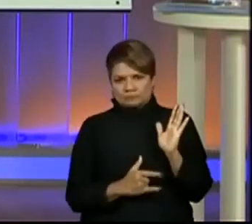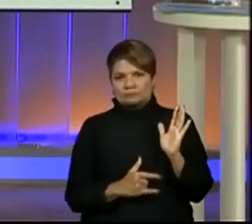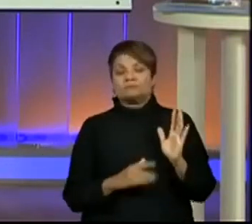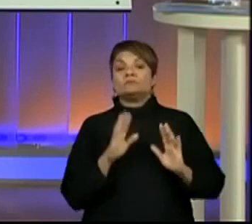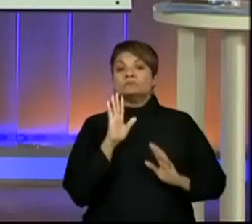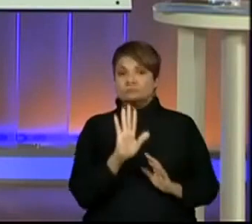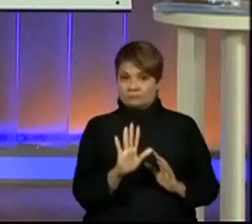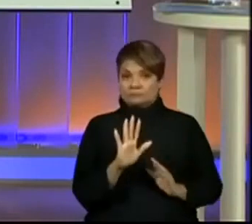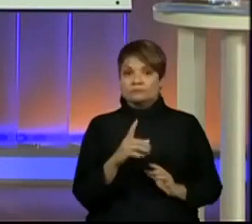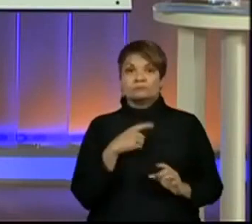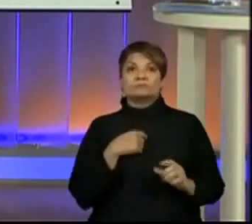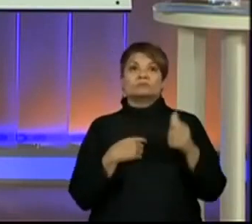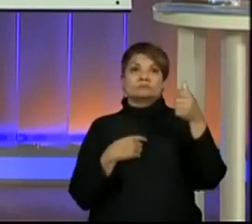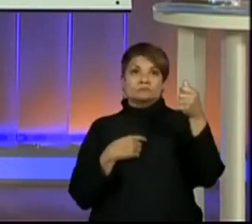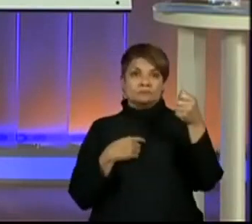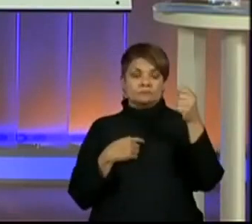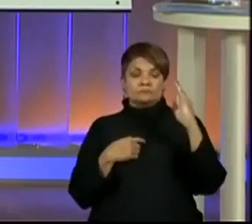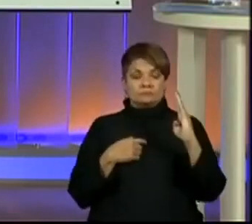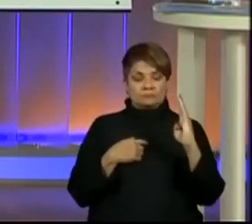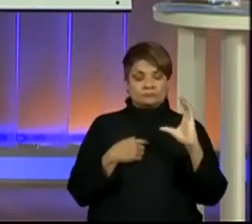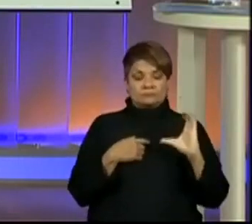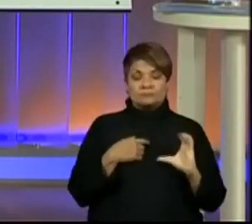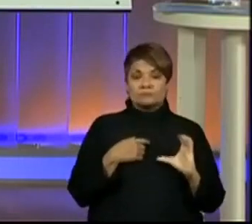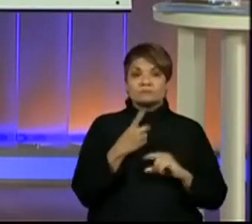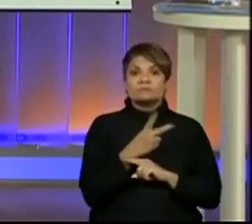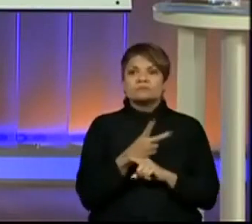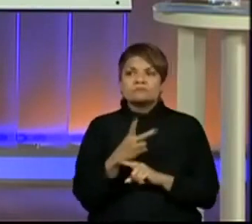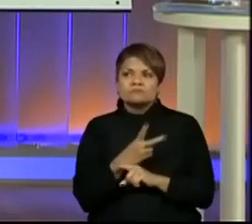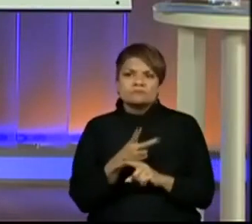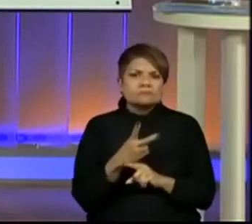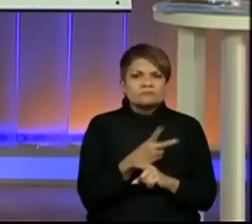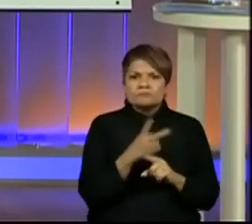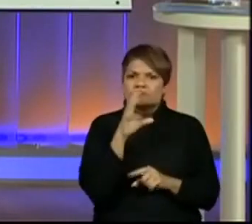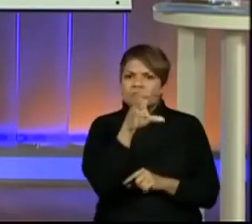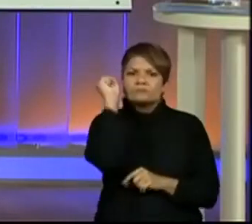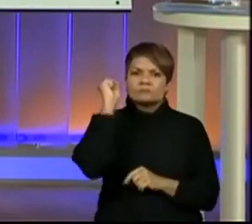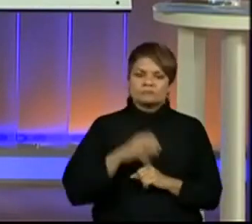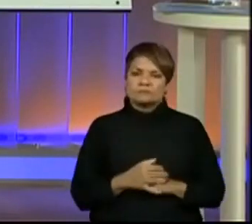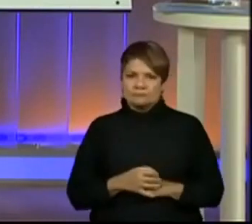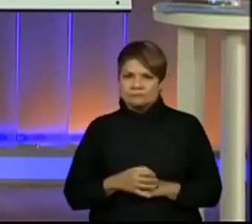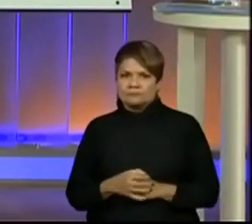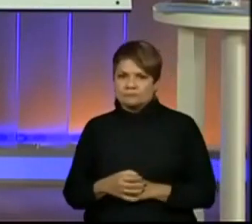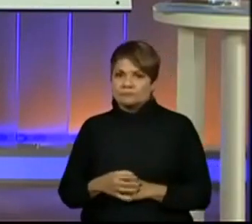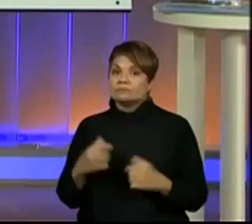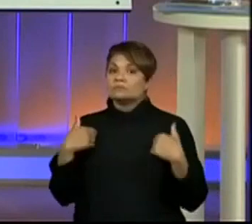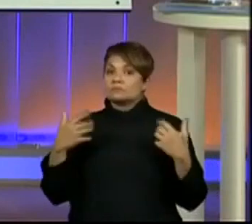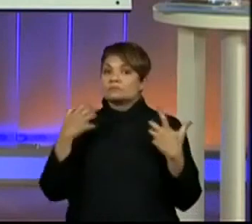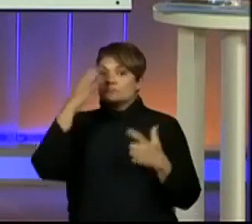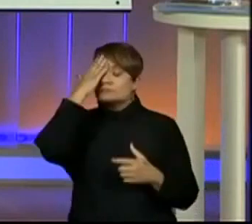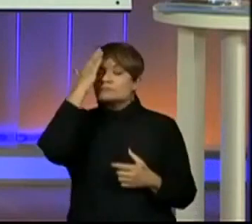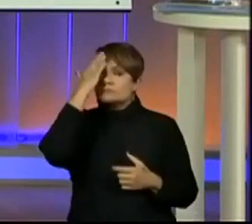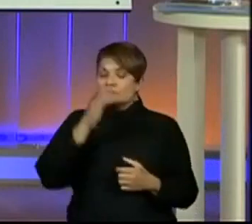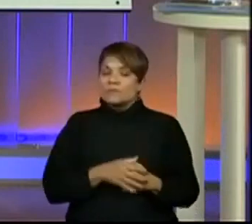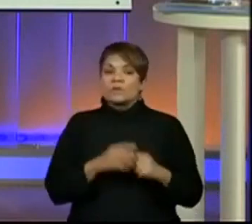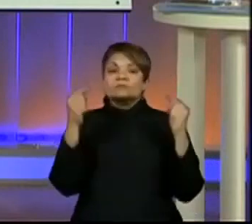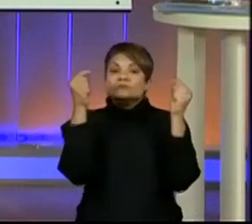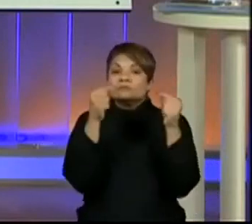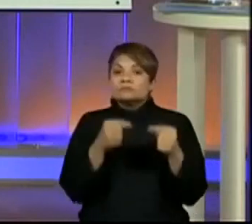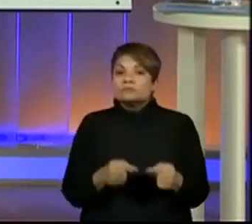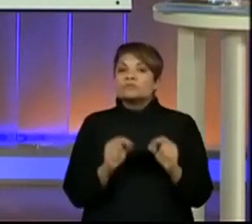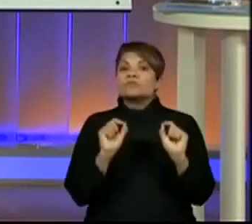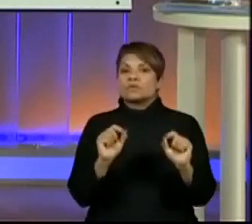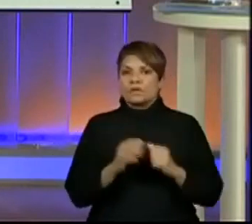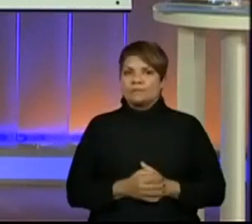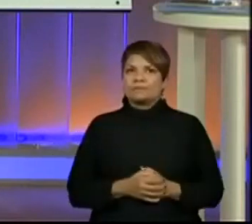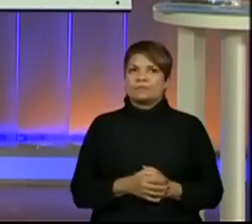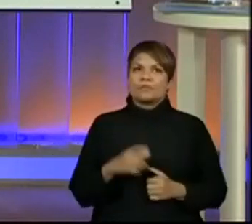as alternativas, vocês têm a palavra exata do texto. Eu quero saber a que se assemelha. Eu já estou